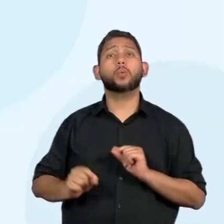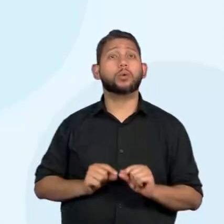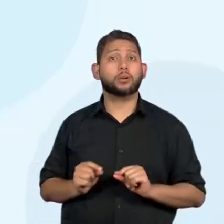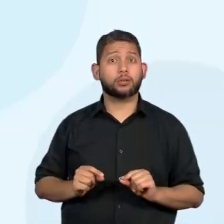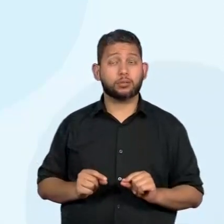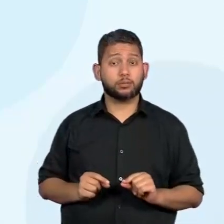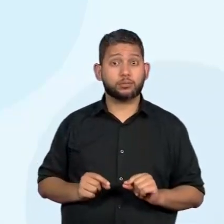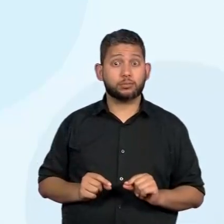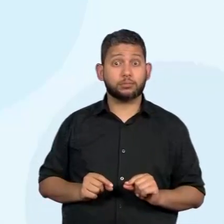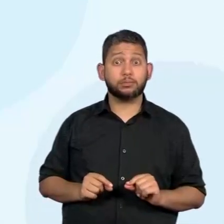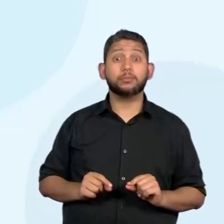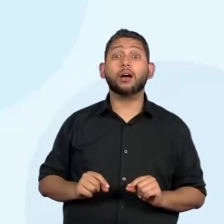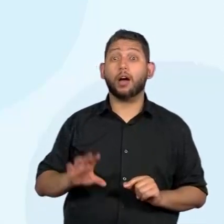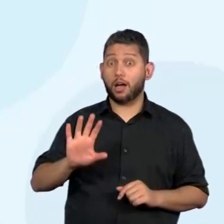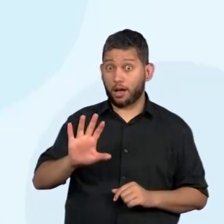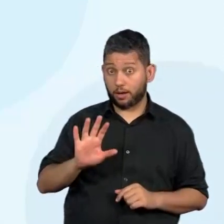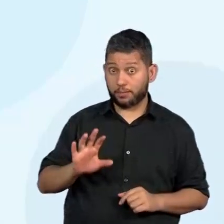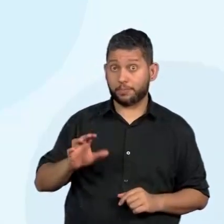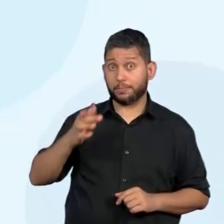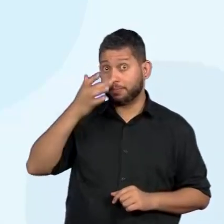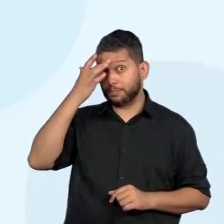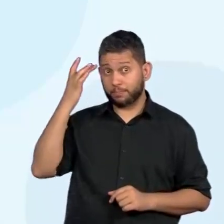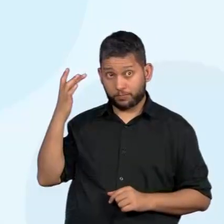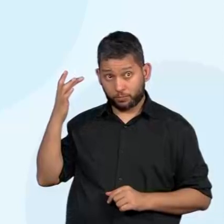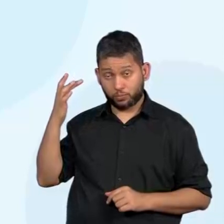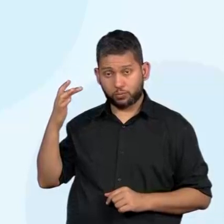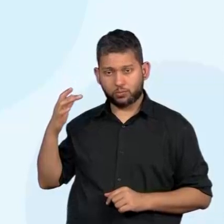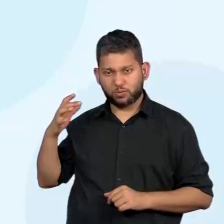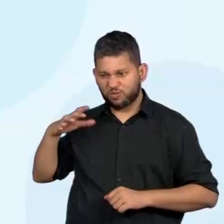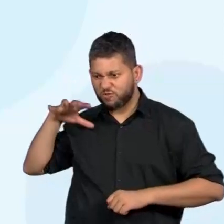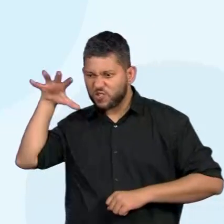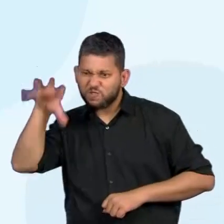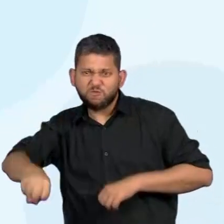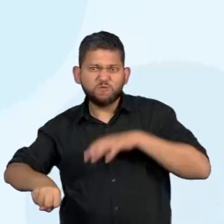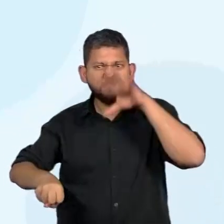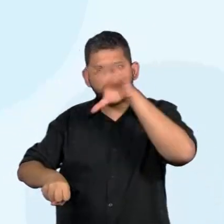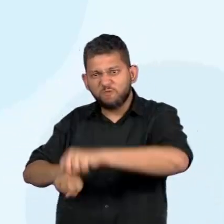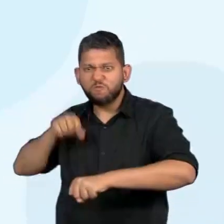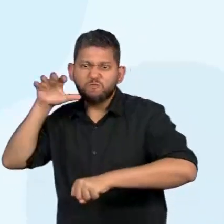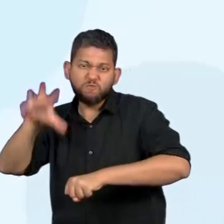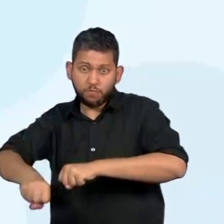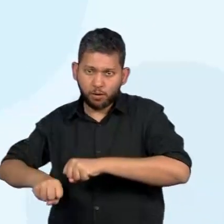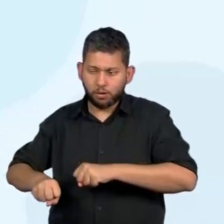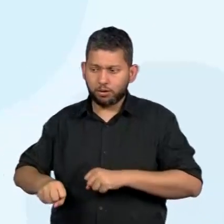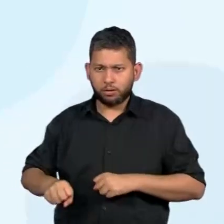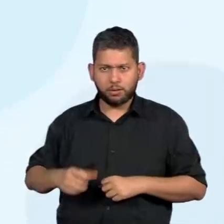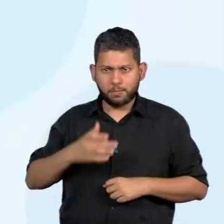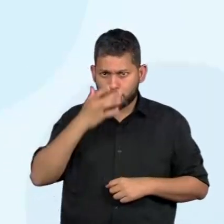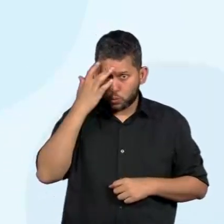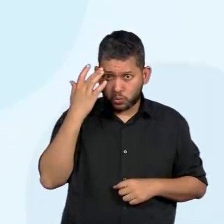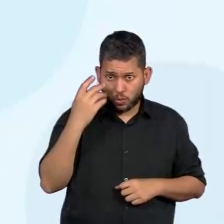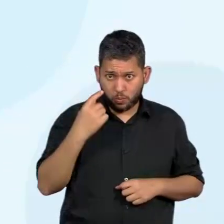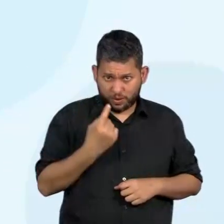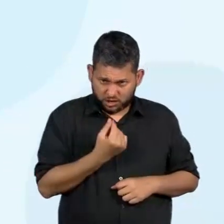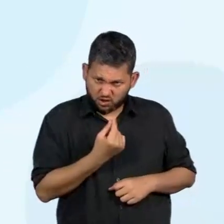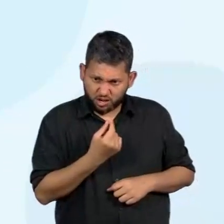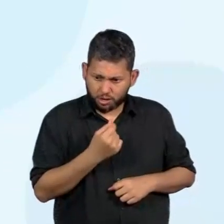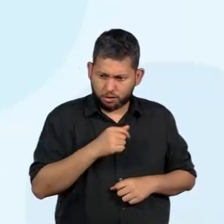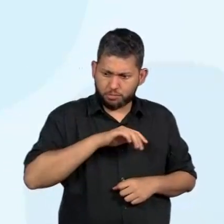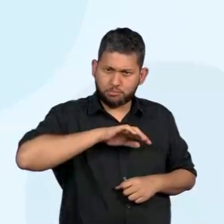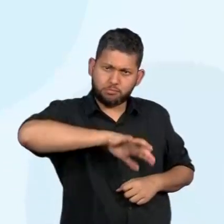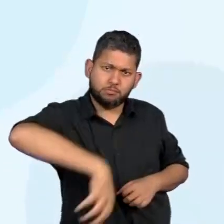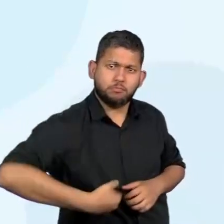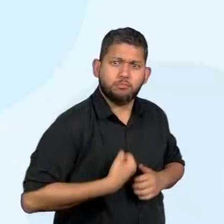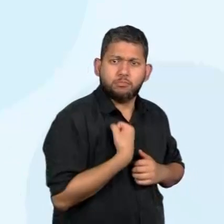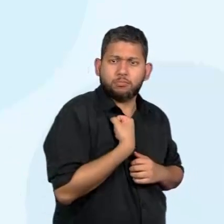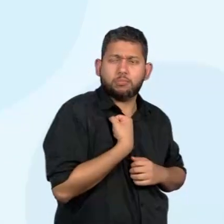Apropriassem de suas riquezas. Então, quem queria apropriar do quê? Suas? Suas quem? Riqueza